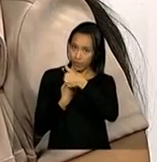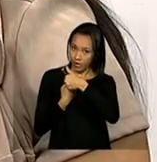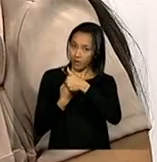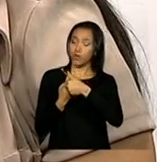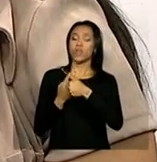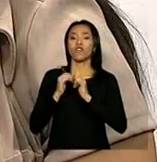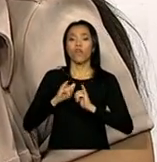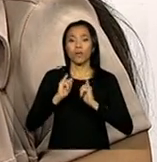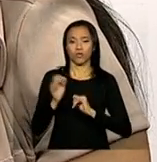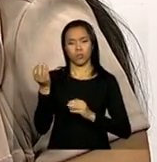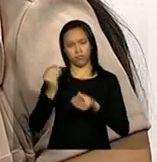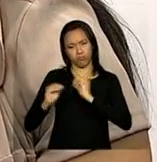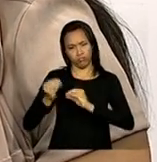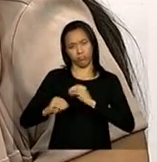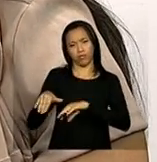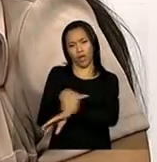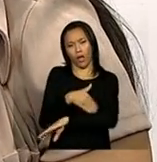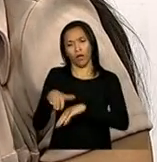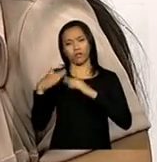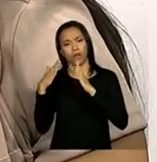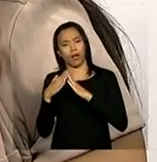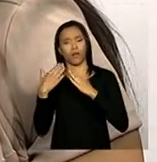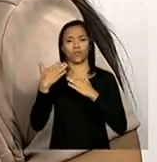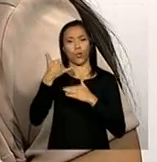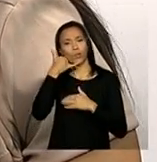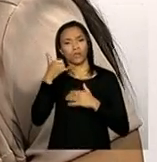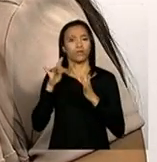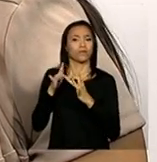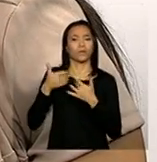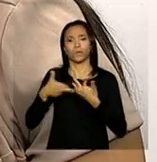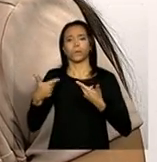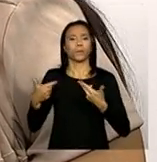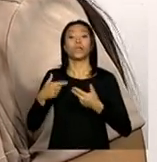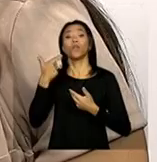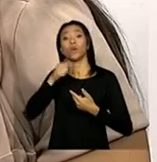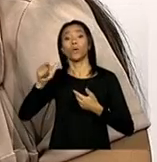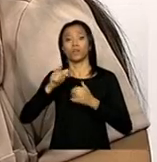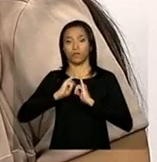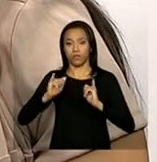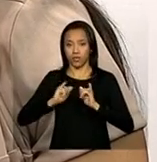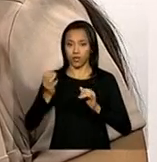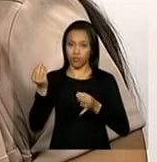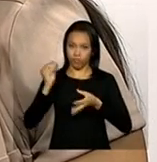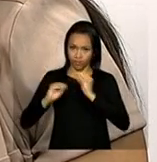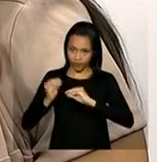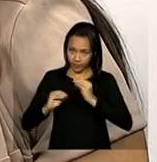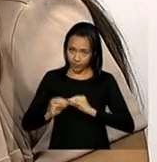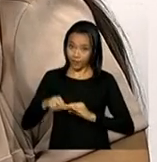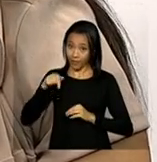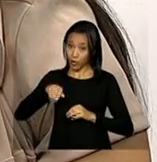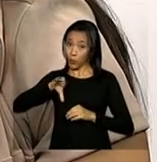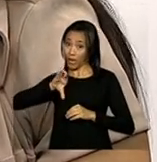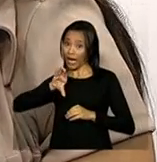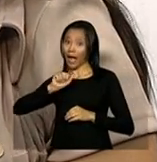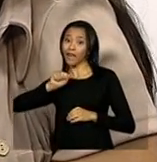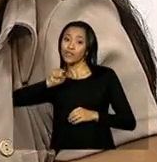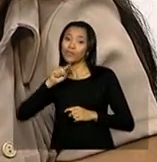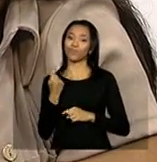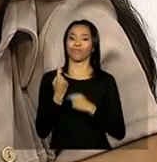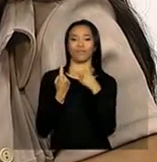adequadamente de endereço, contato e também de recursos humanos para que ele possa, então,